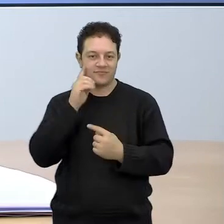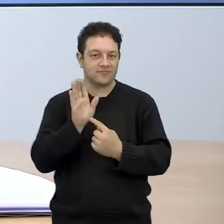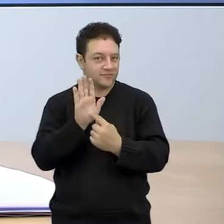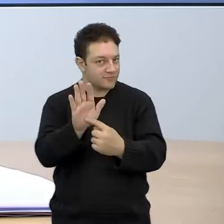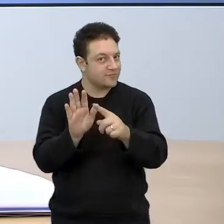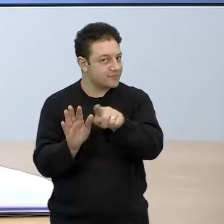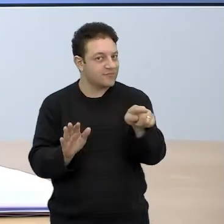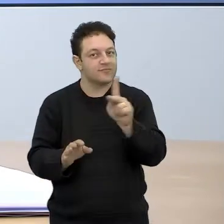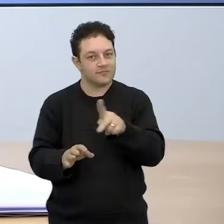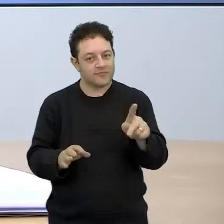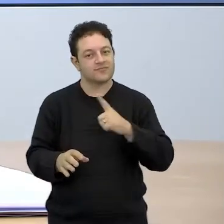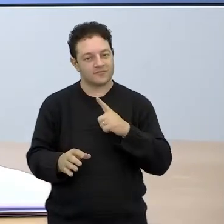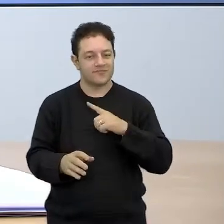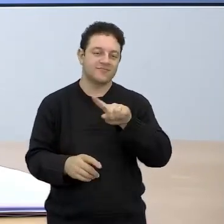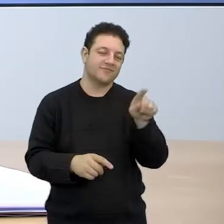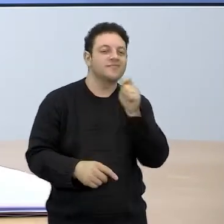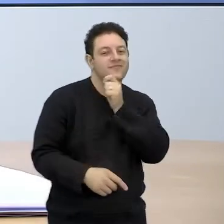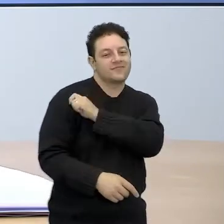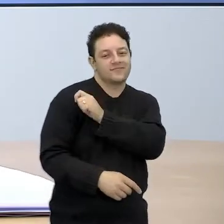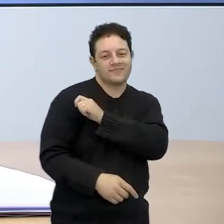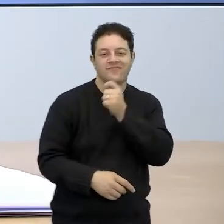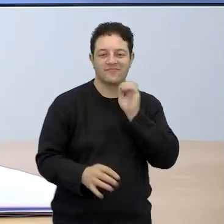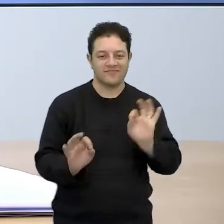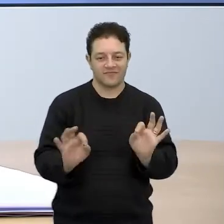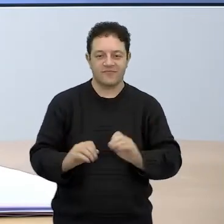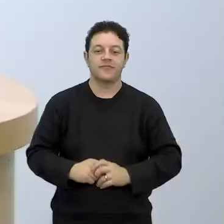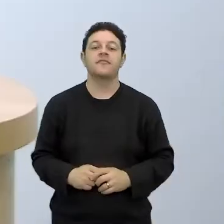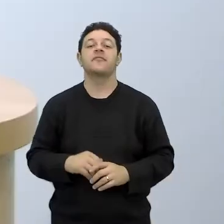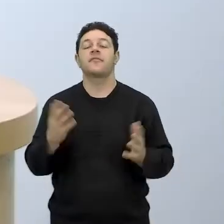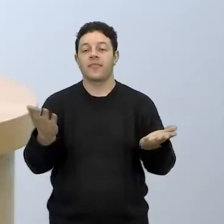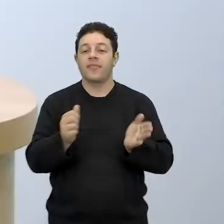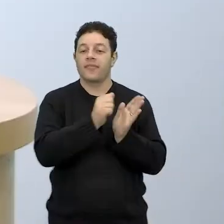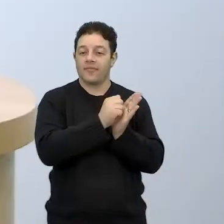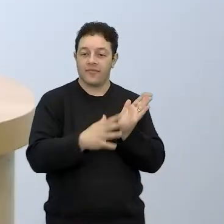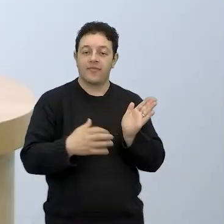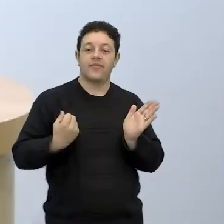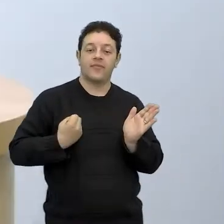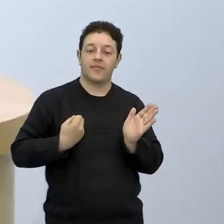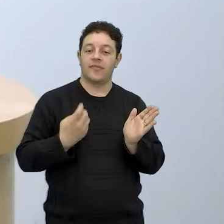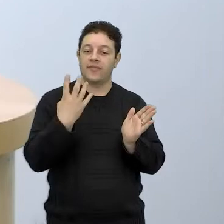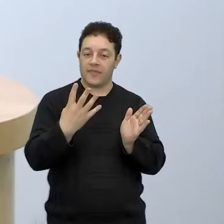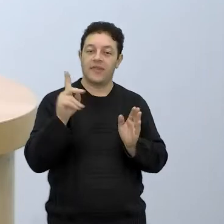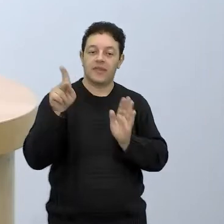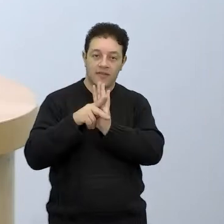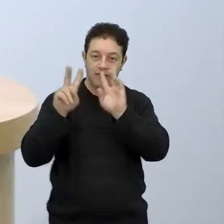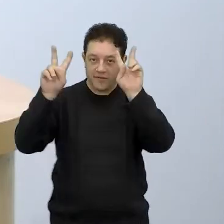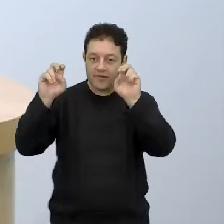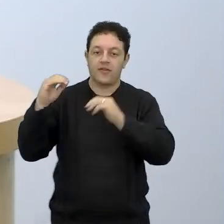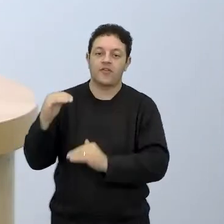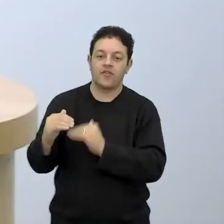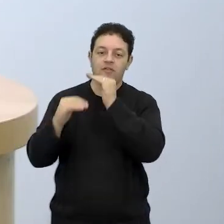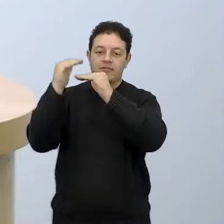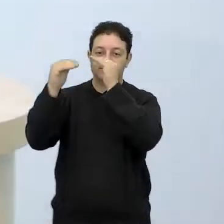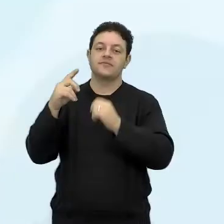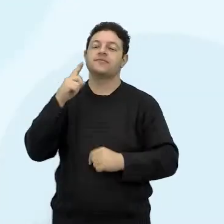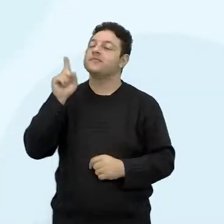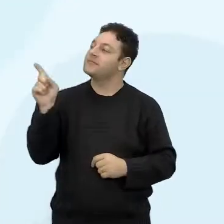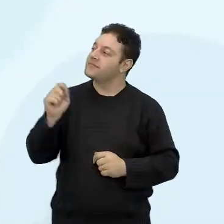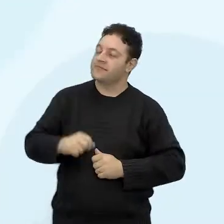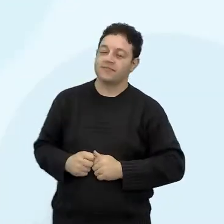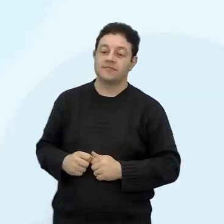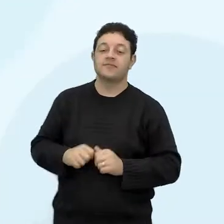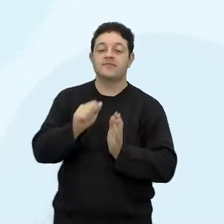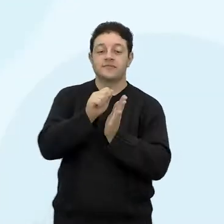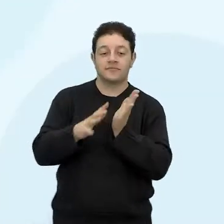receberam esse material. Vamos lá, então a gente está aí na atividade 4 do desenvolvimento. Então a atividade 4,